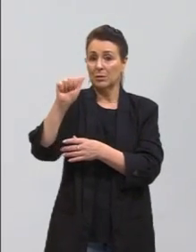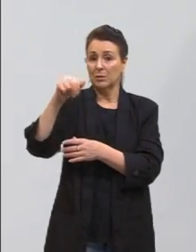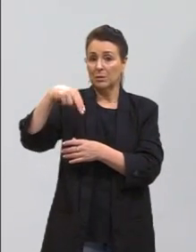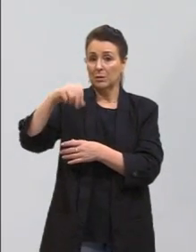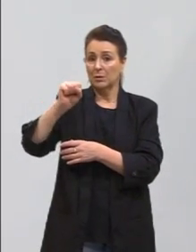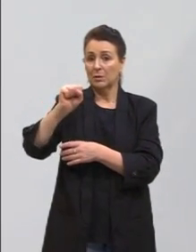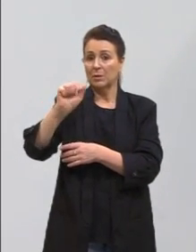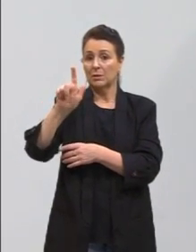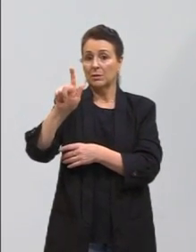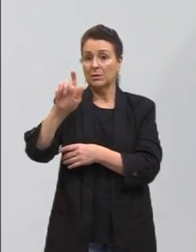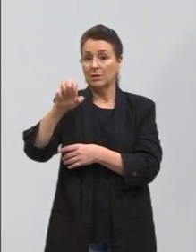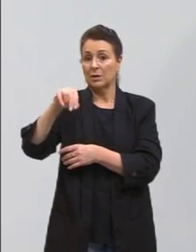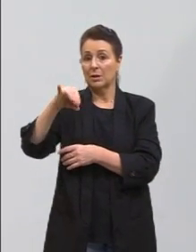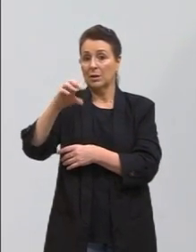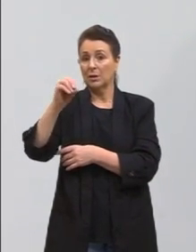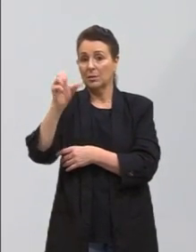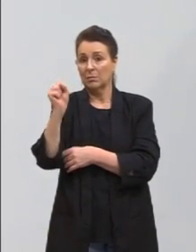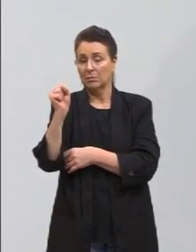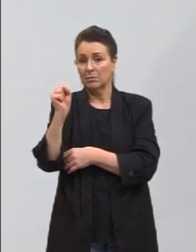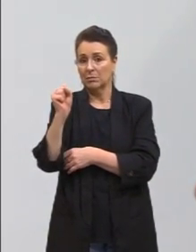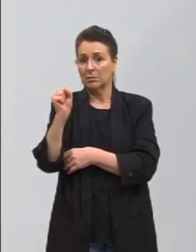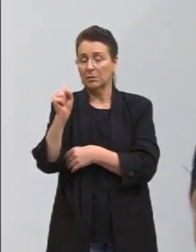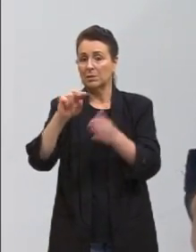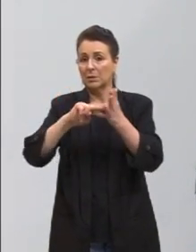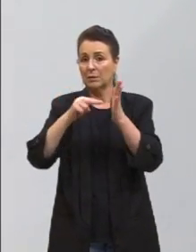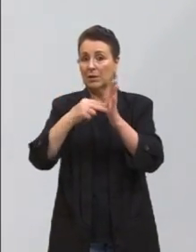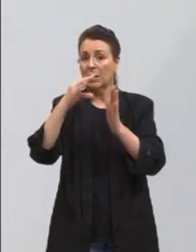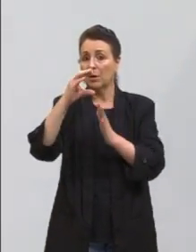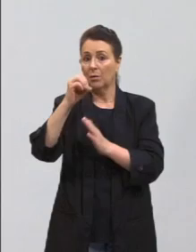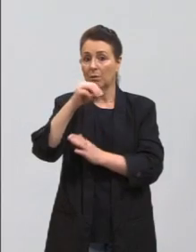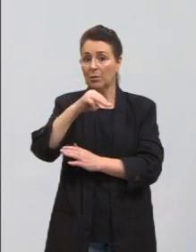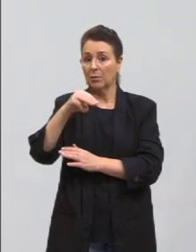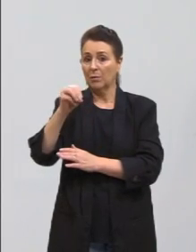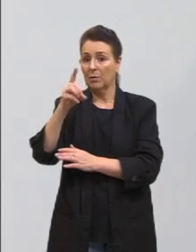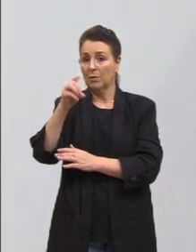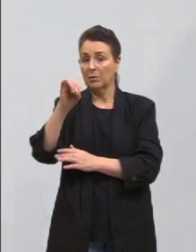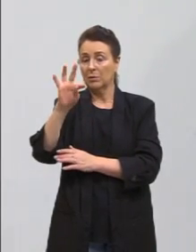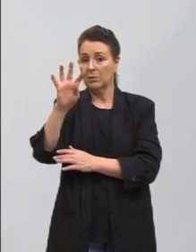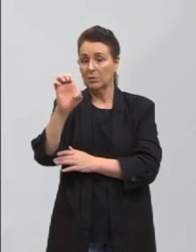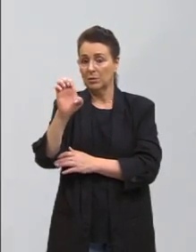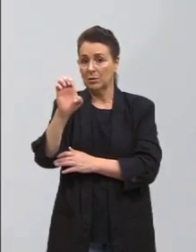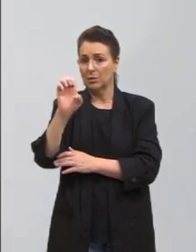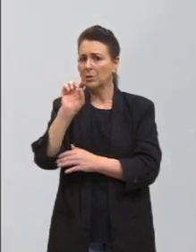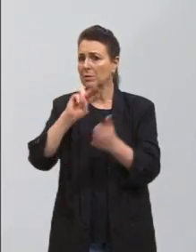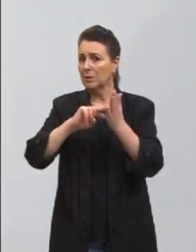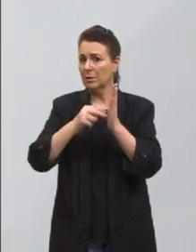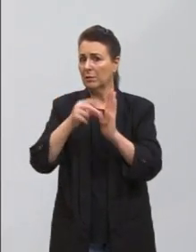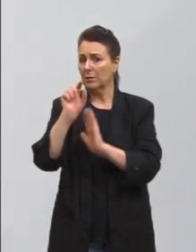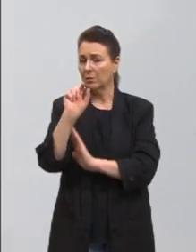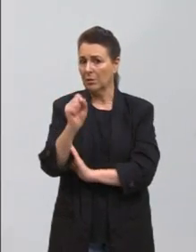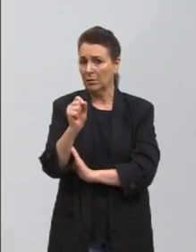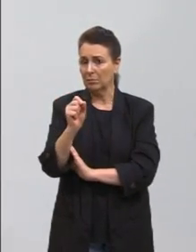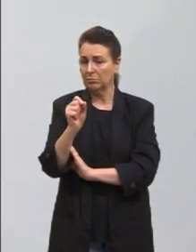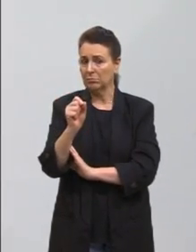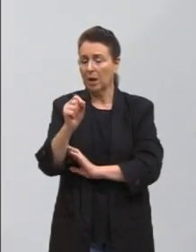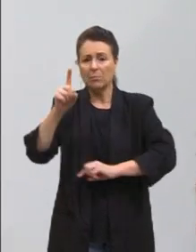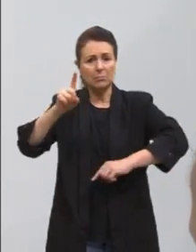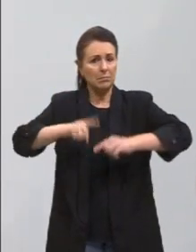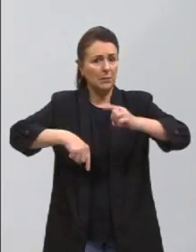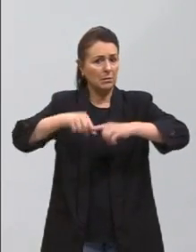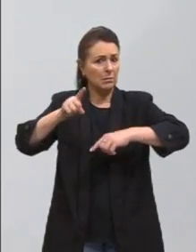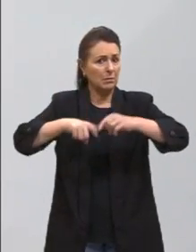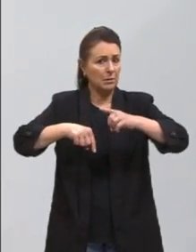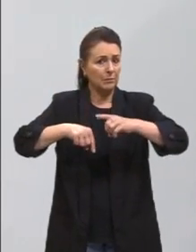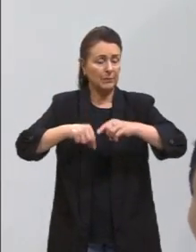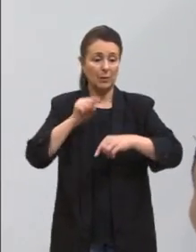elas são commodities. O que é commodity? É uma versão aberta de mercadoria. Então esses